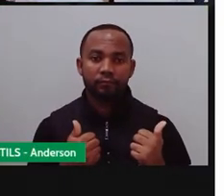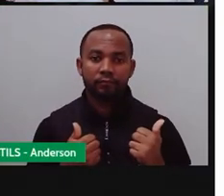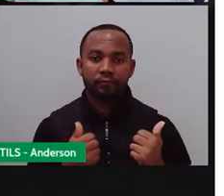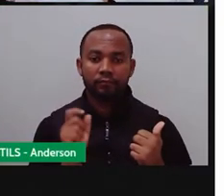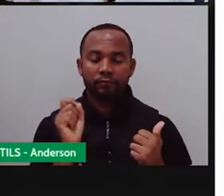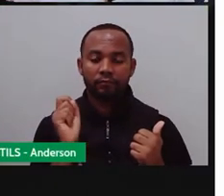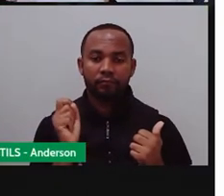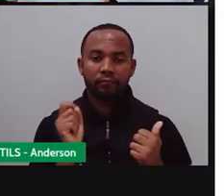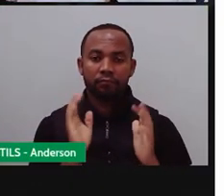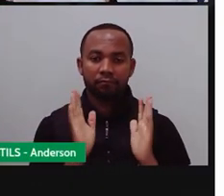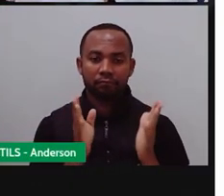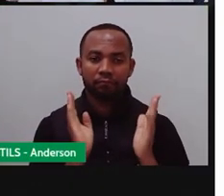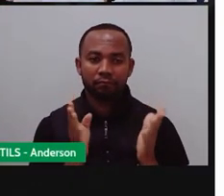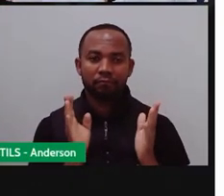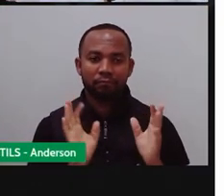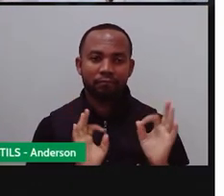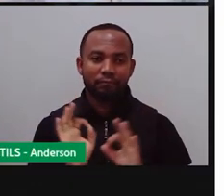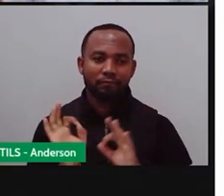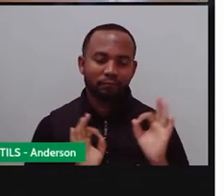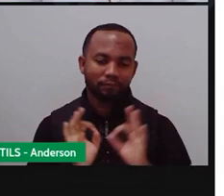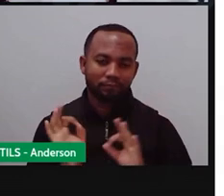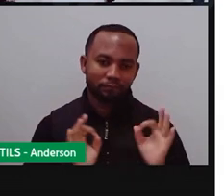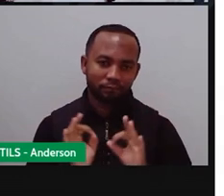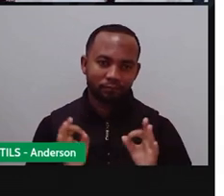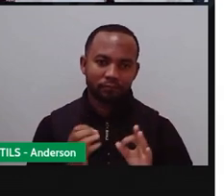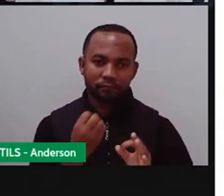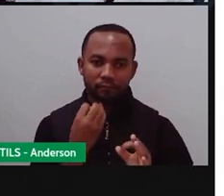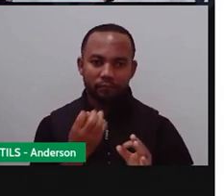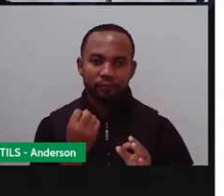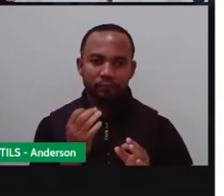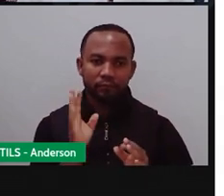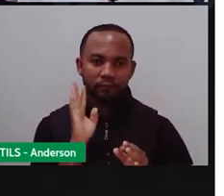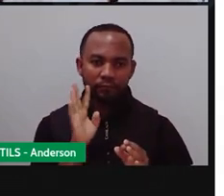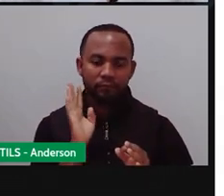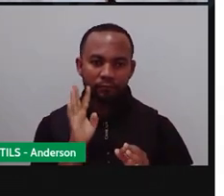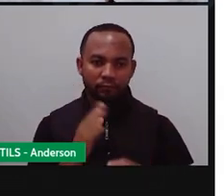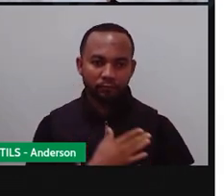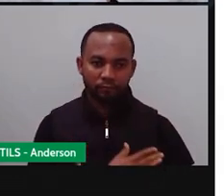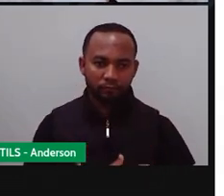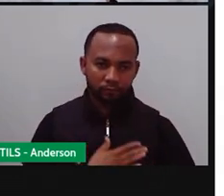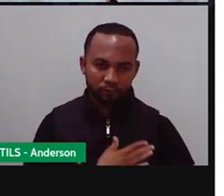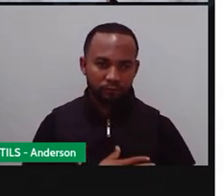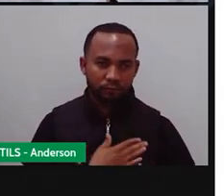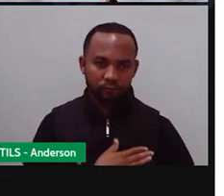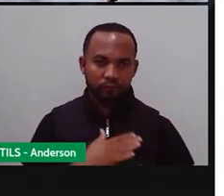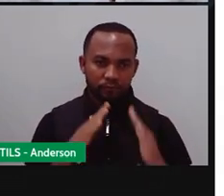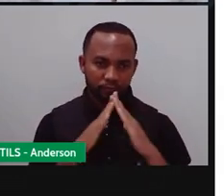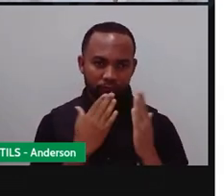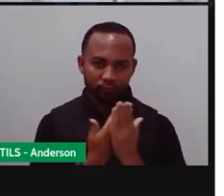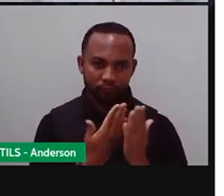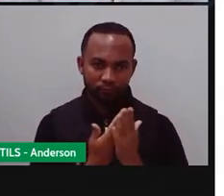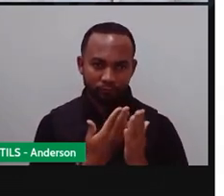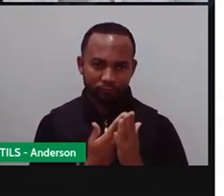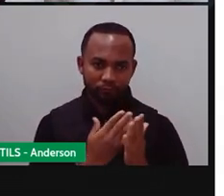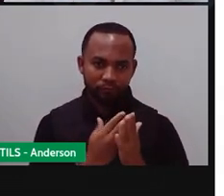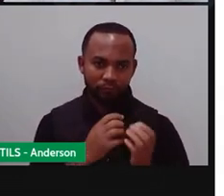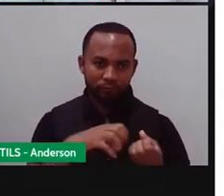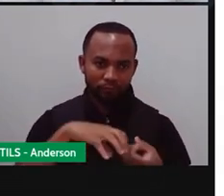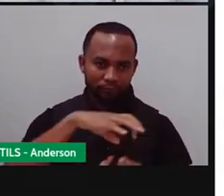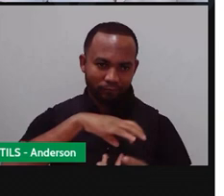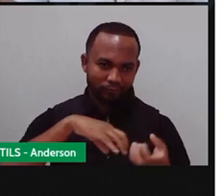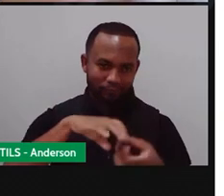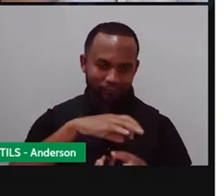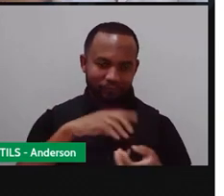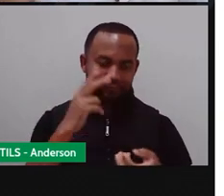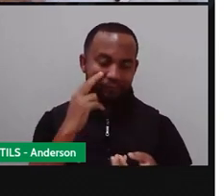A mágica, enfim, aconteceu. Voltamos para o nosso estúdio normal. E aí, o que acharam da minha obra de arte? A Pro depois vai voltar